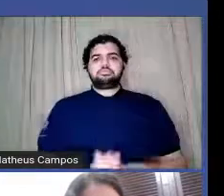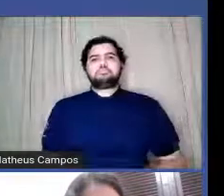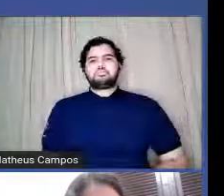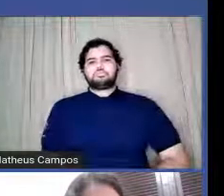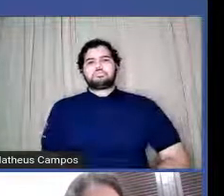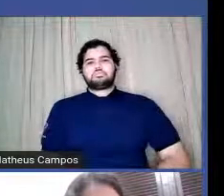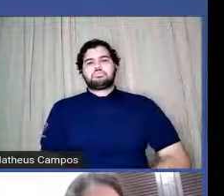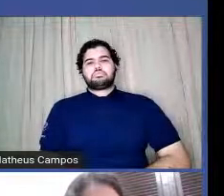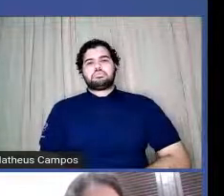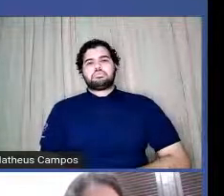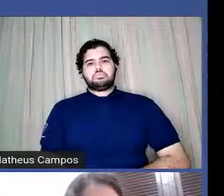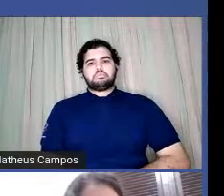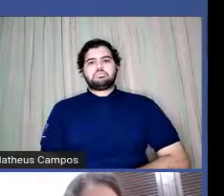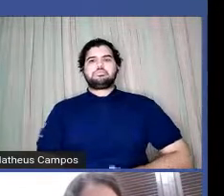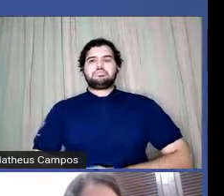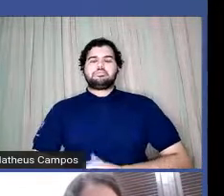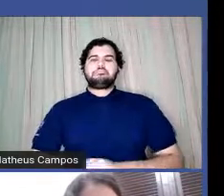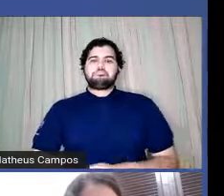o slide.